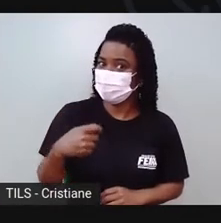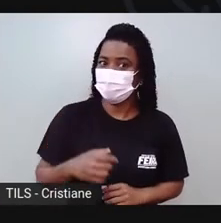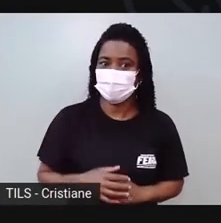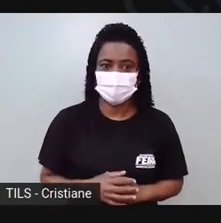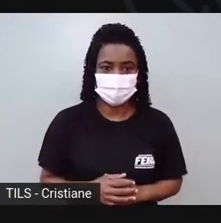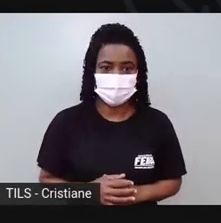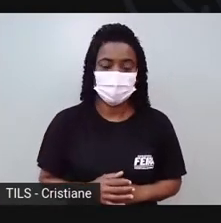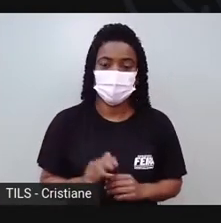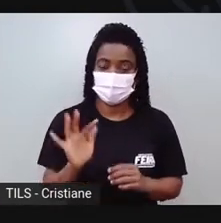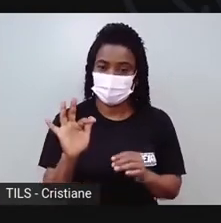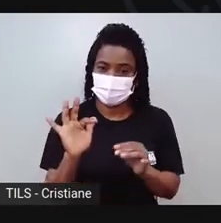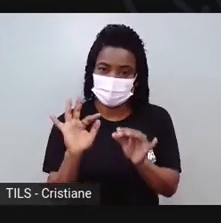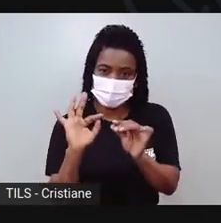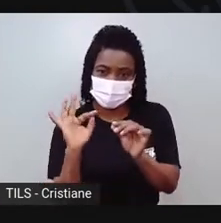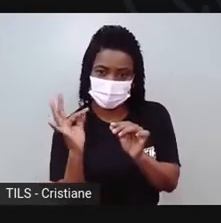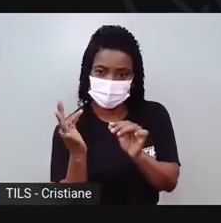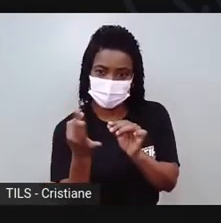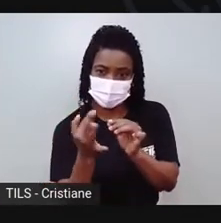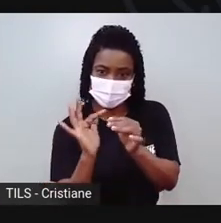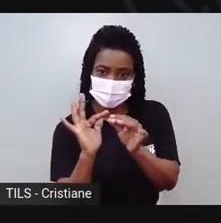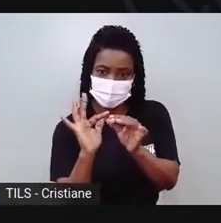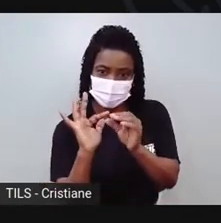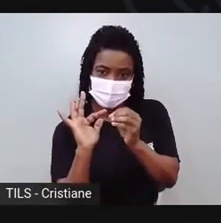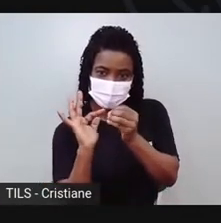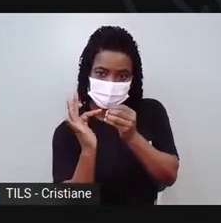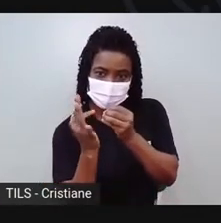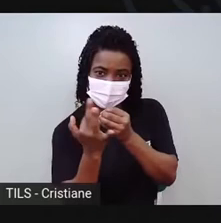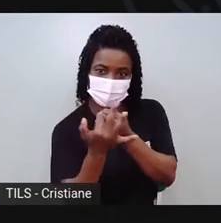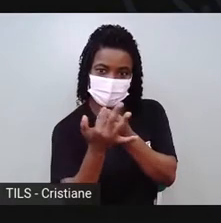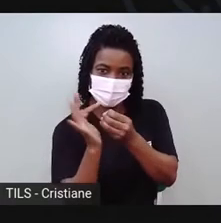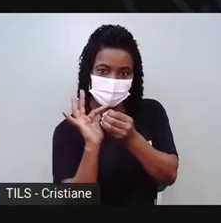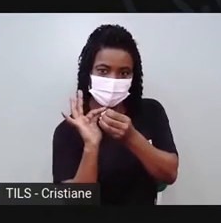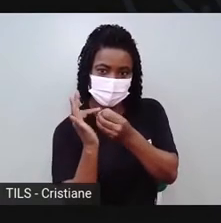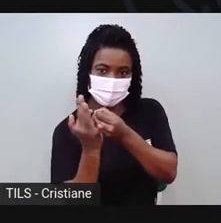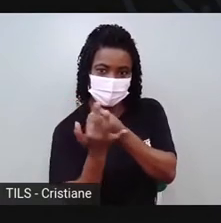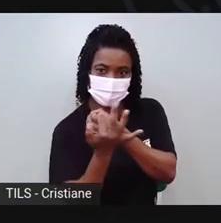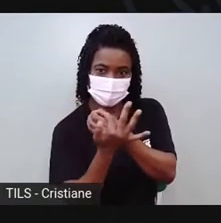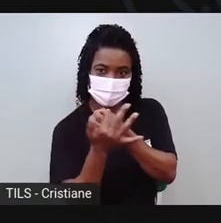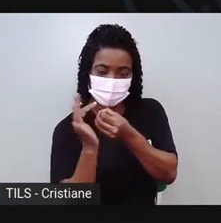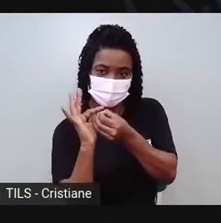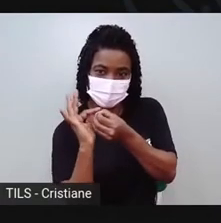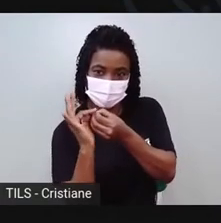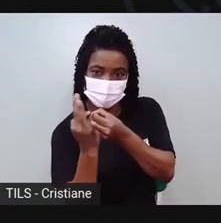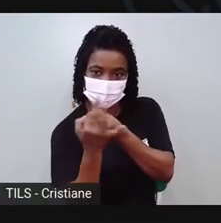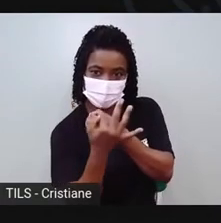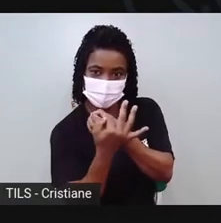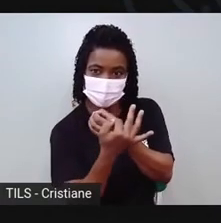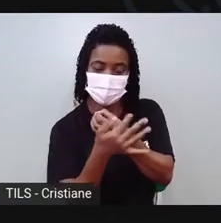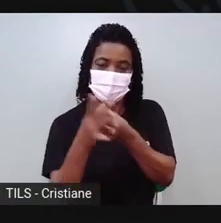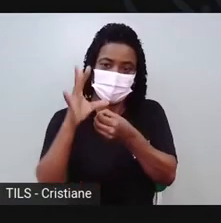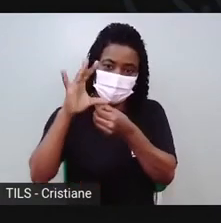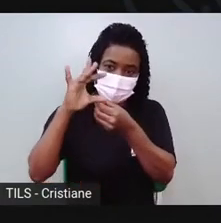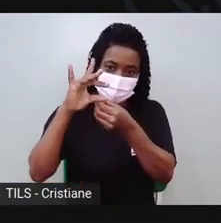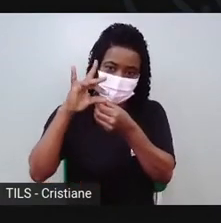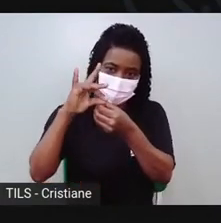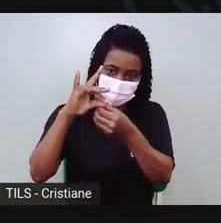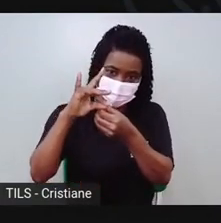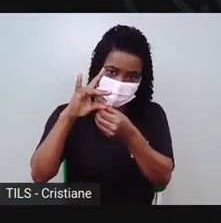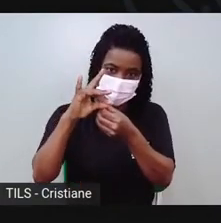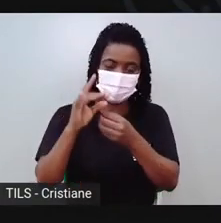molho o dedinho, bem pouquinho, e a gente vai passar nesse nem daqui que a Pro fez.